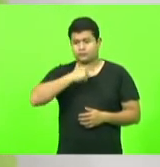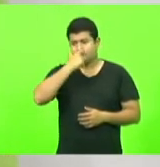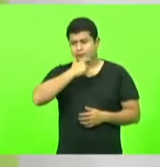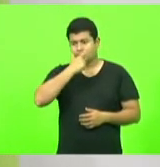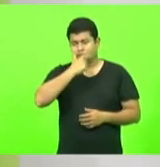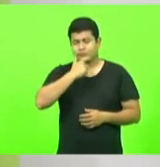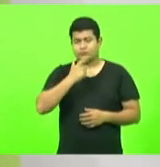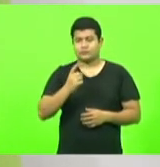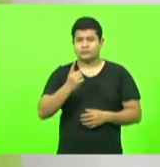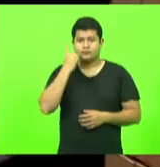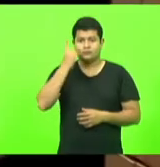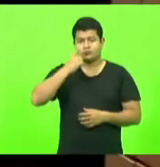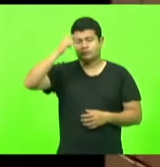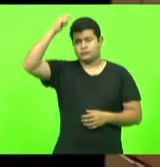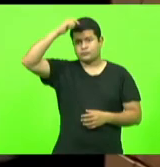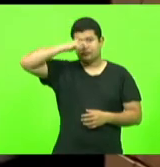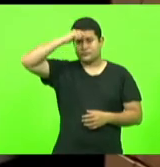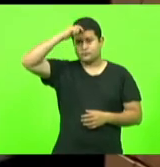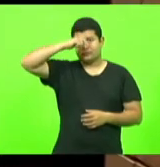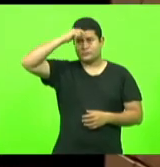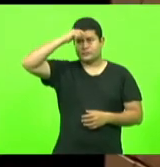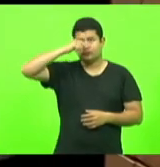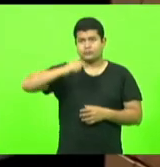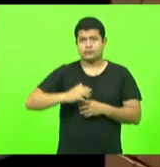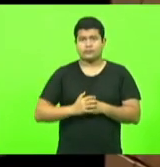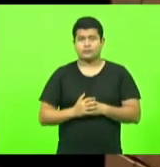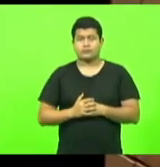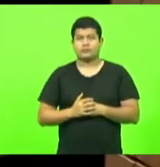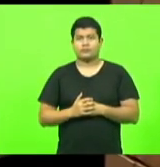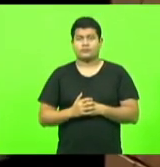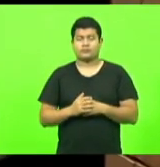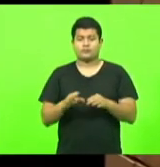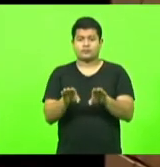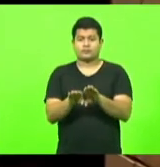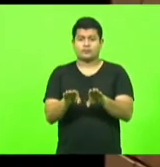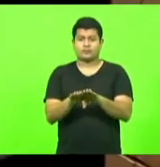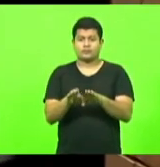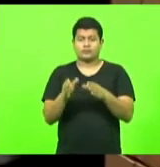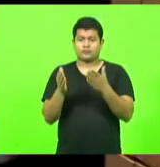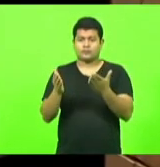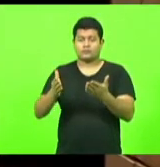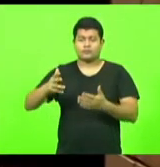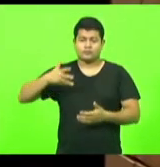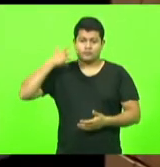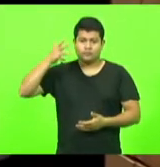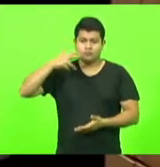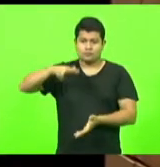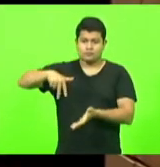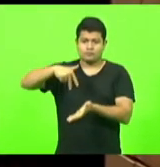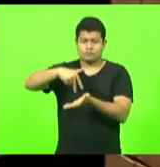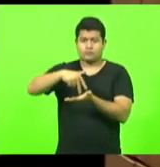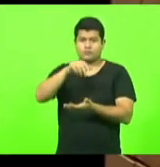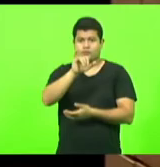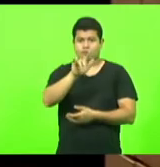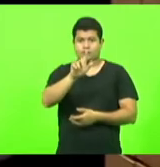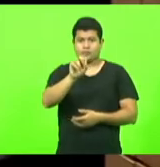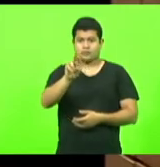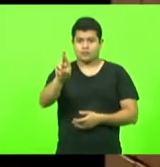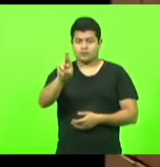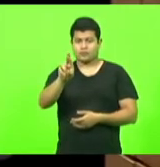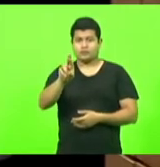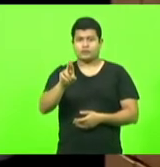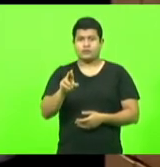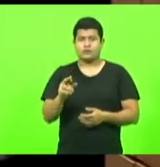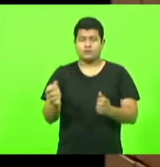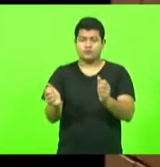Maurício Scudillac e ao nosso orador o Igor Moser juntamente com